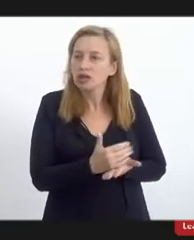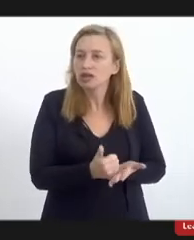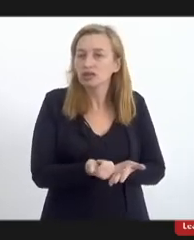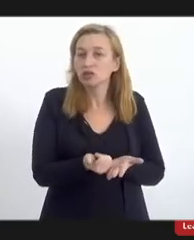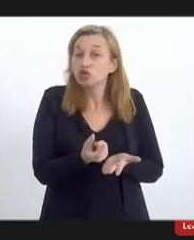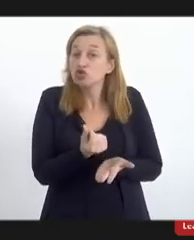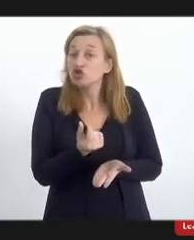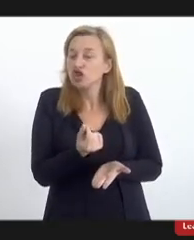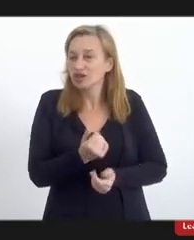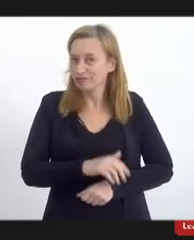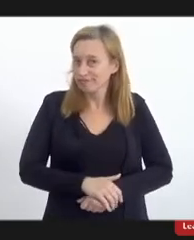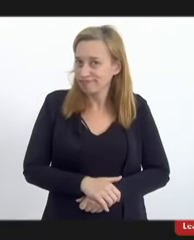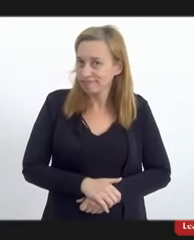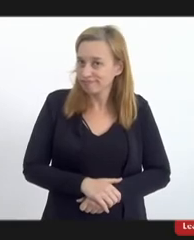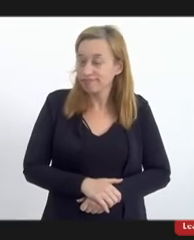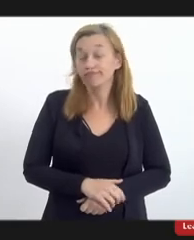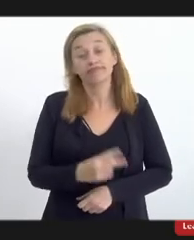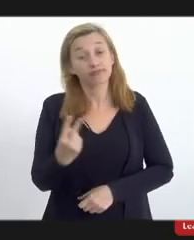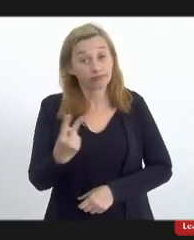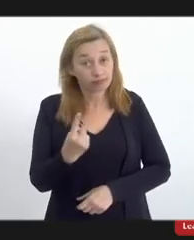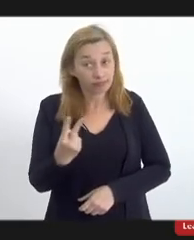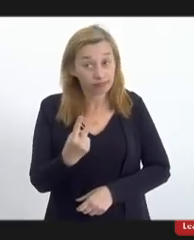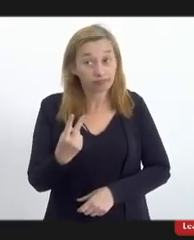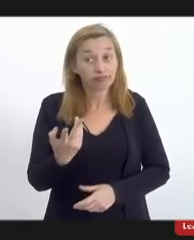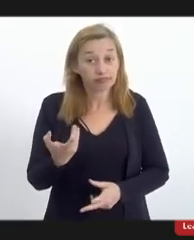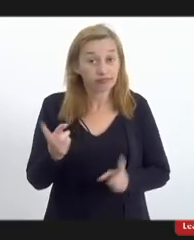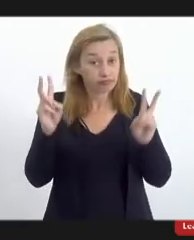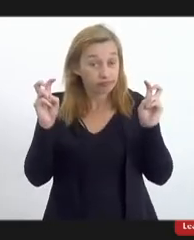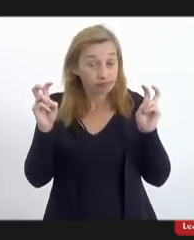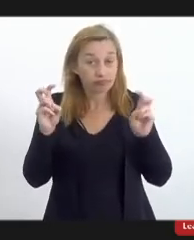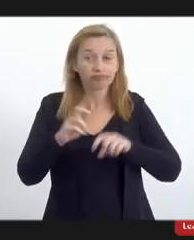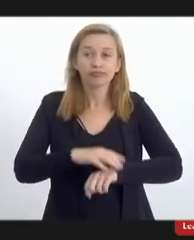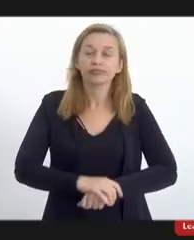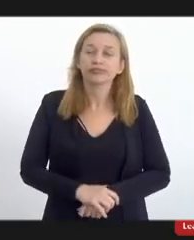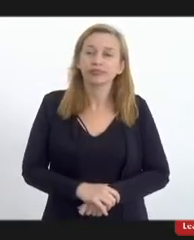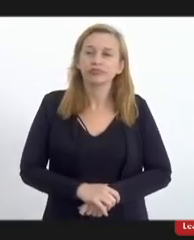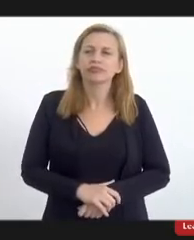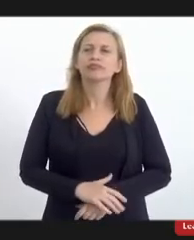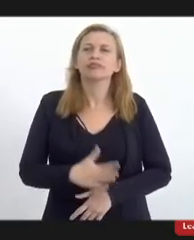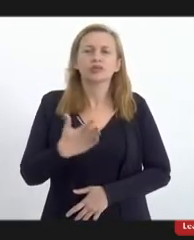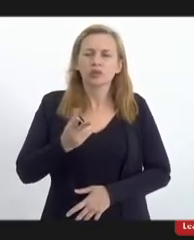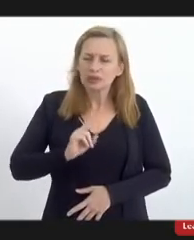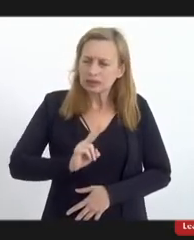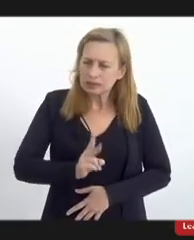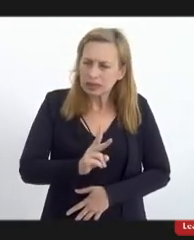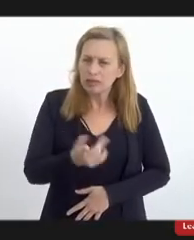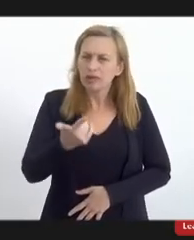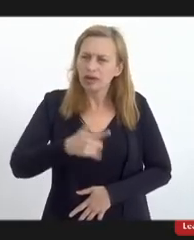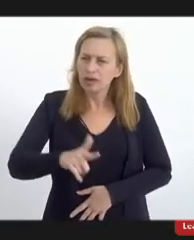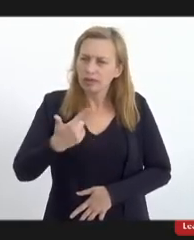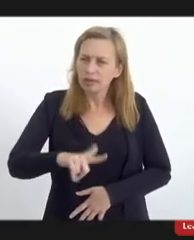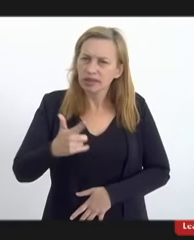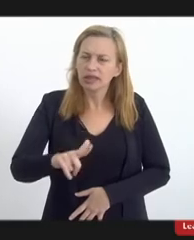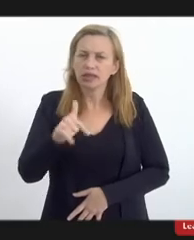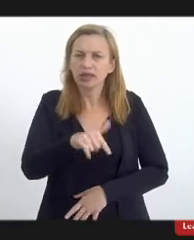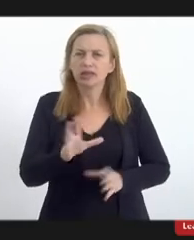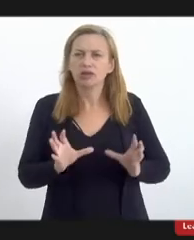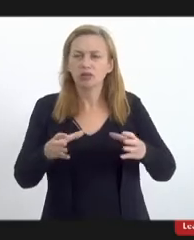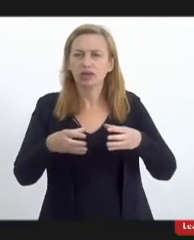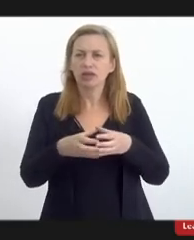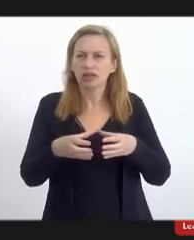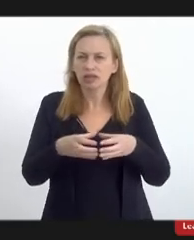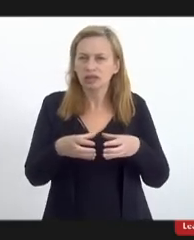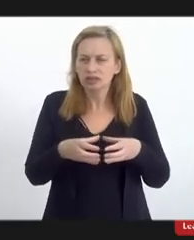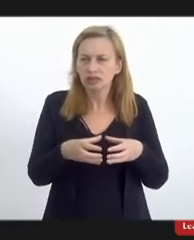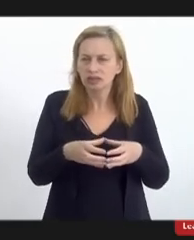dinheiro, também tem essas duas hipóteses, e, como eu sempre repito aqui na condição de tolerância,